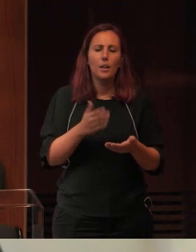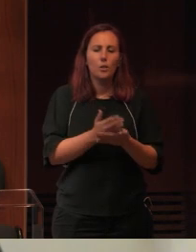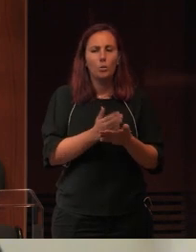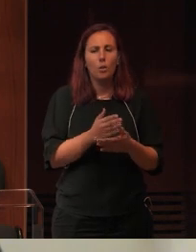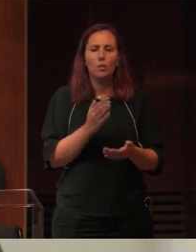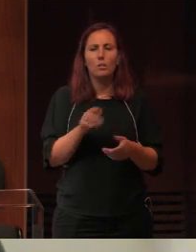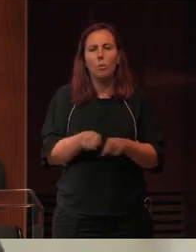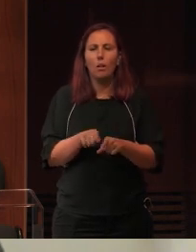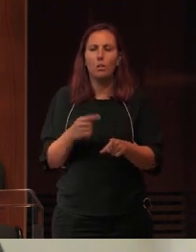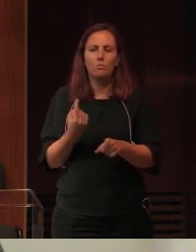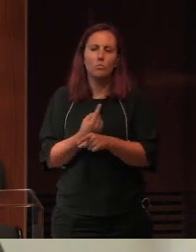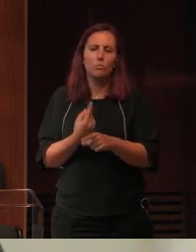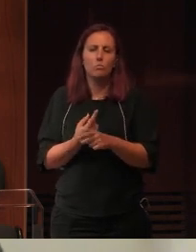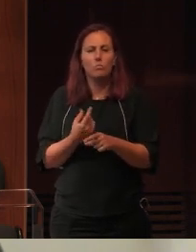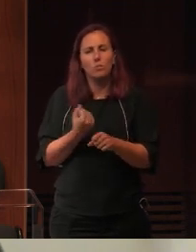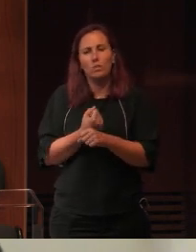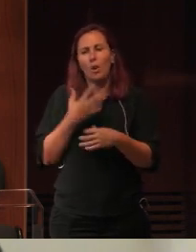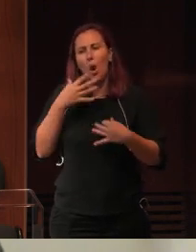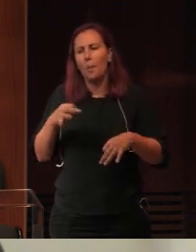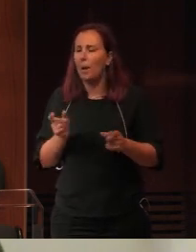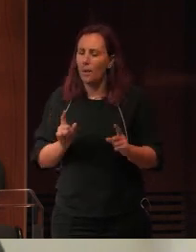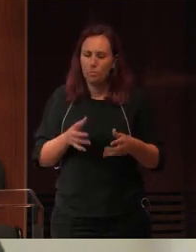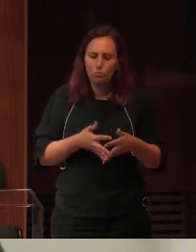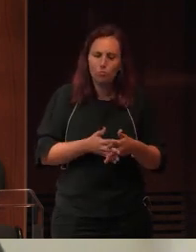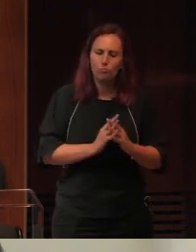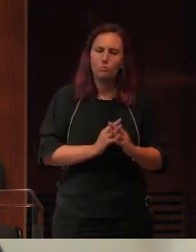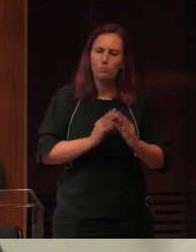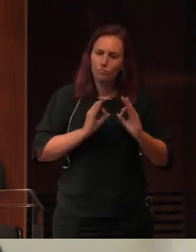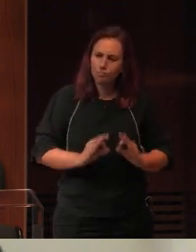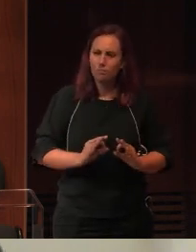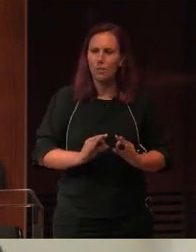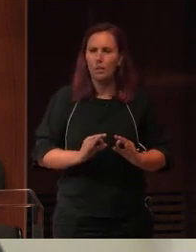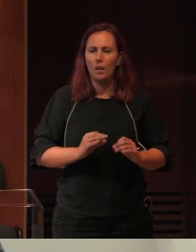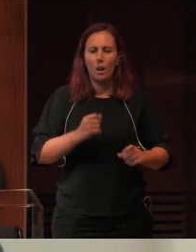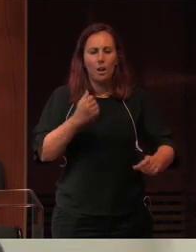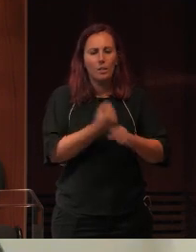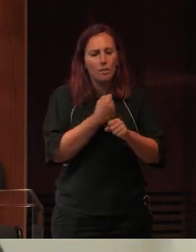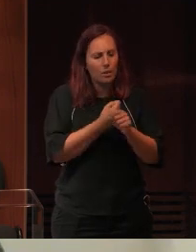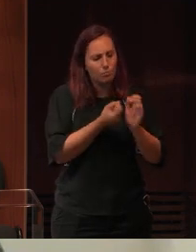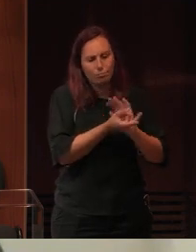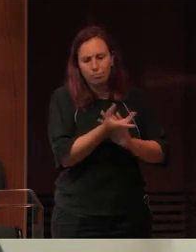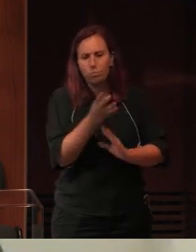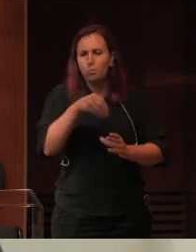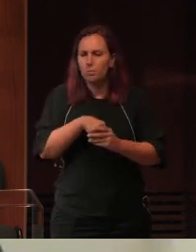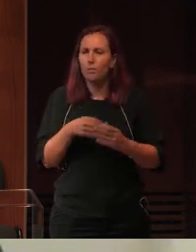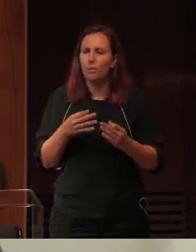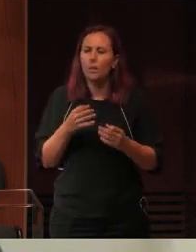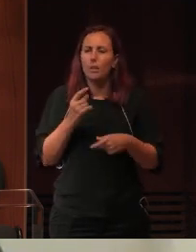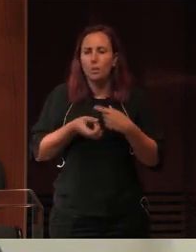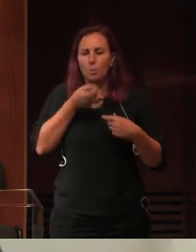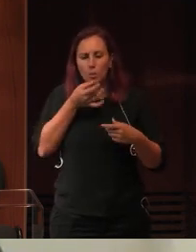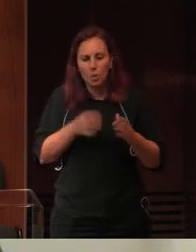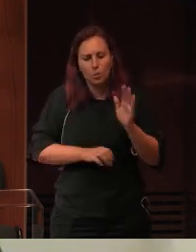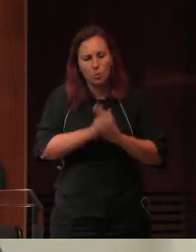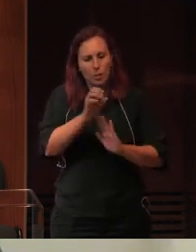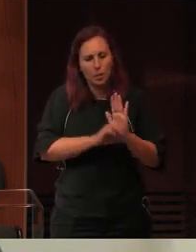serviço da escola, mas ser uma estrutura e um conjunto de atividades que permitem o currículo mais